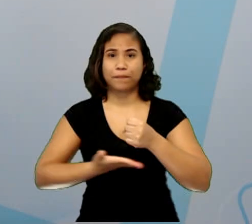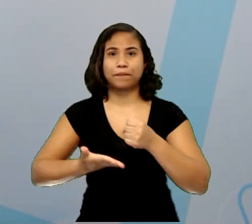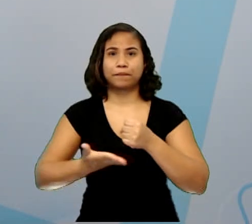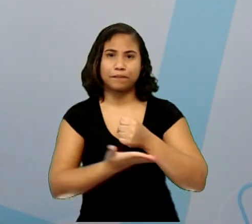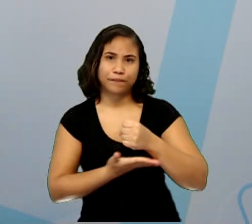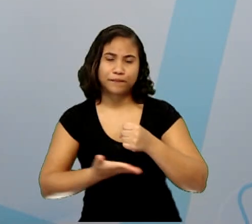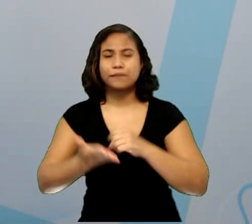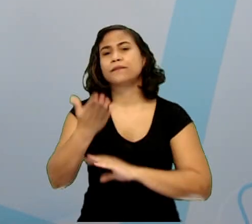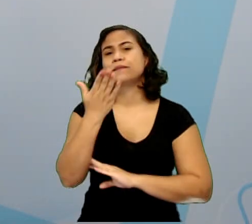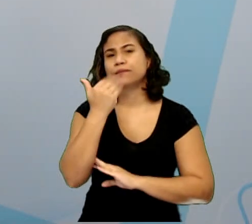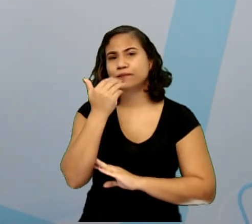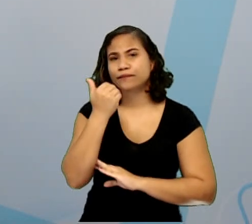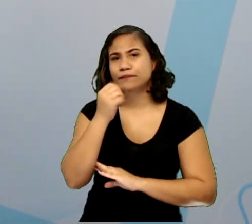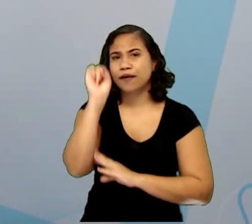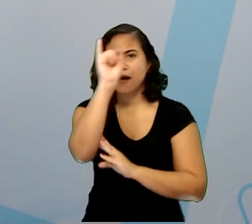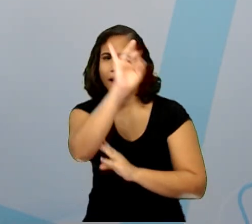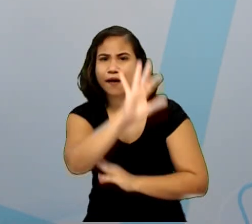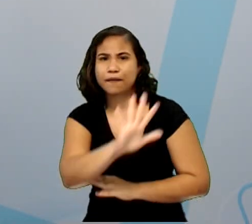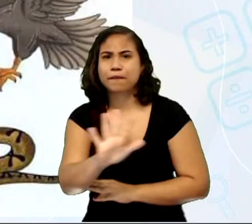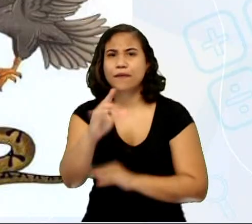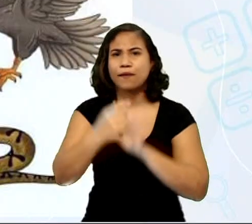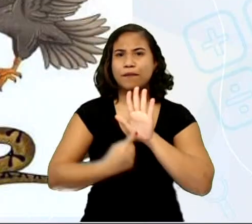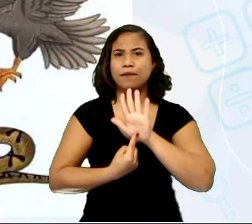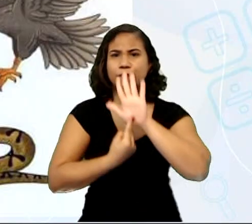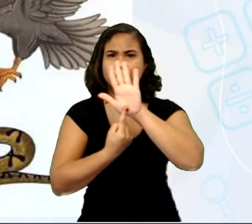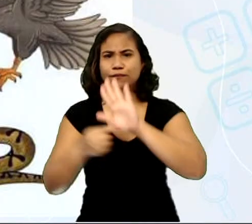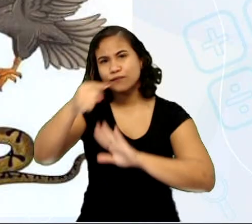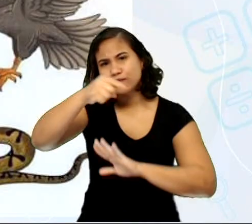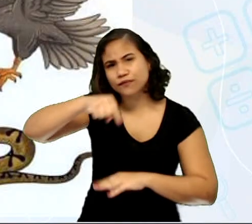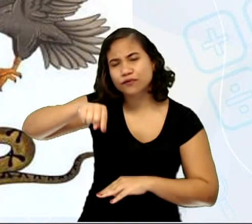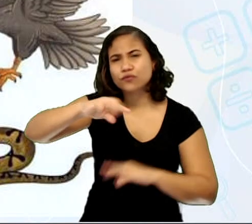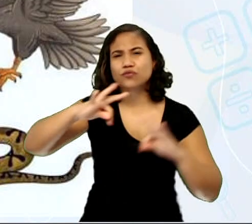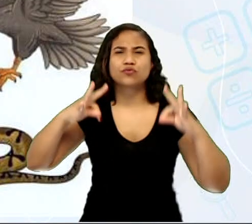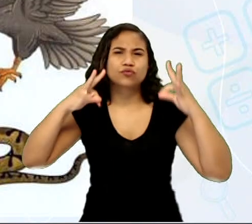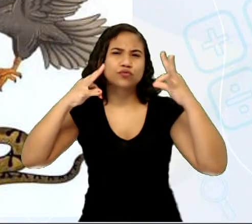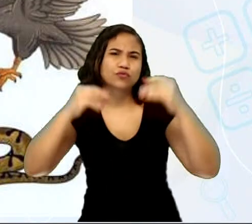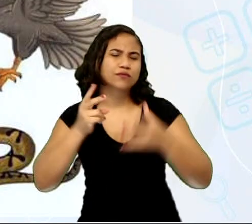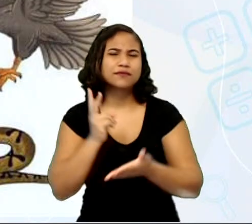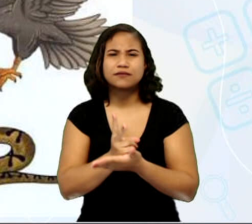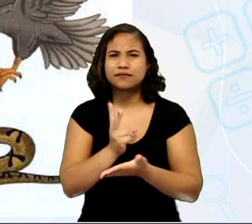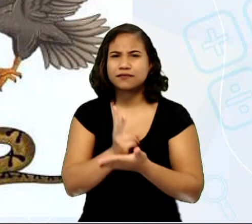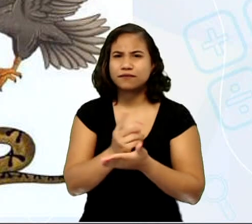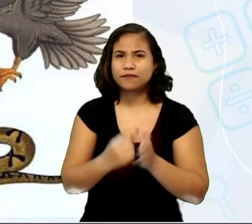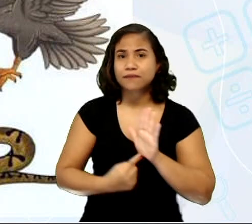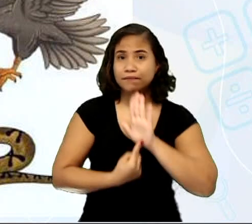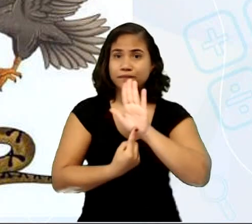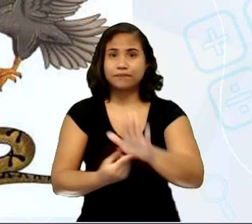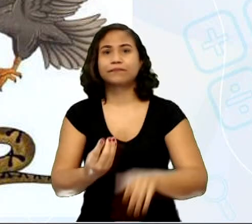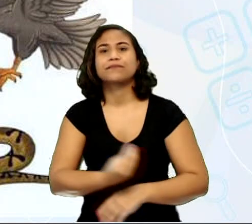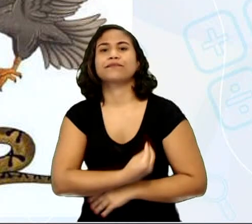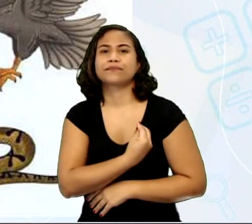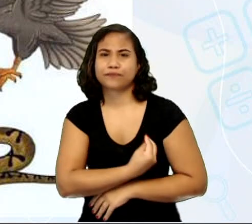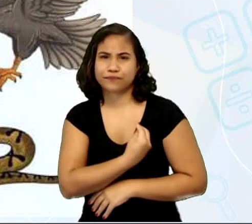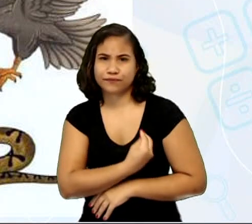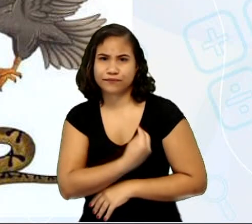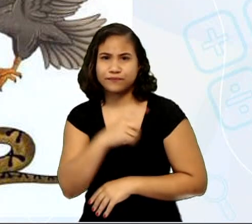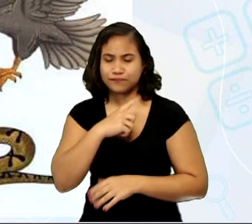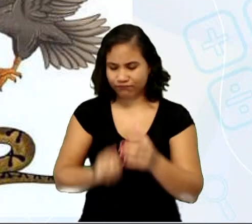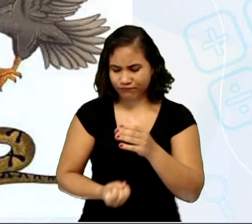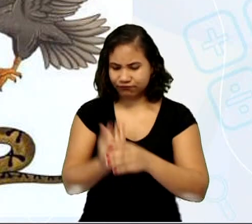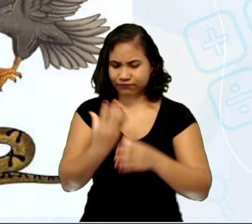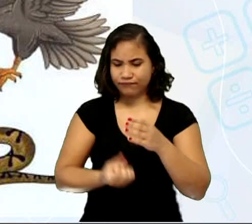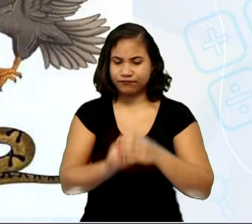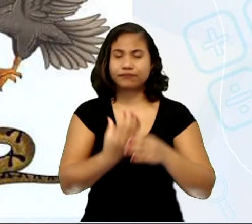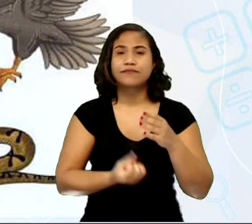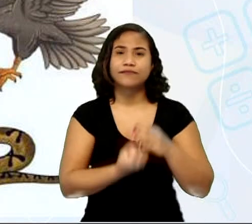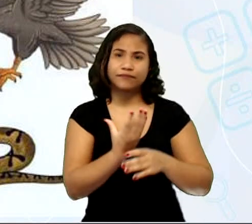alimentar. Como na imagem que eu estou mostrando para vocês. Toda cadeia alimentar, há a presença dos produtores, que são aqueles